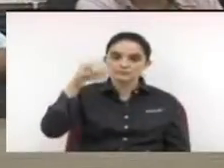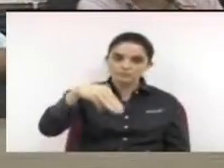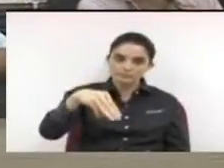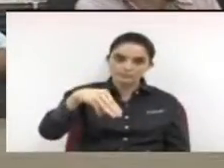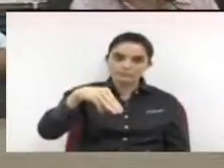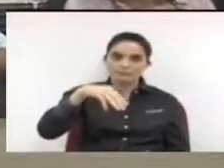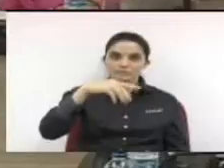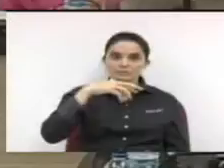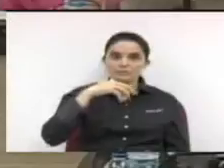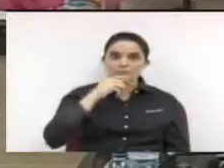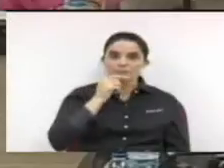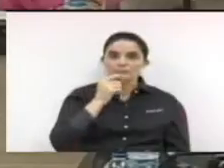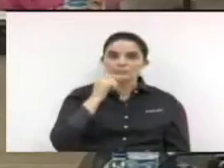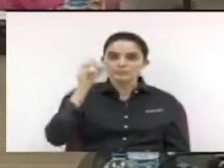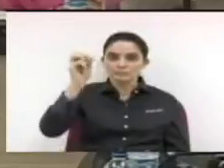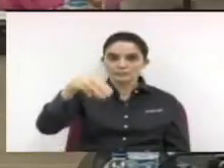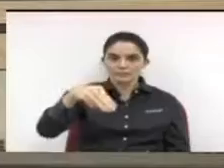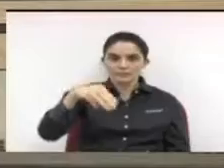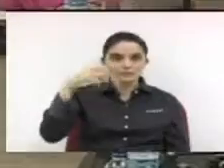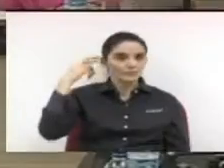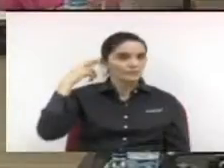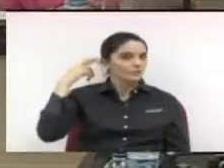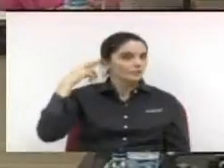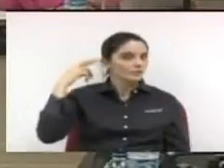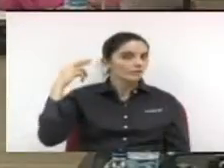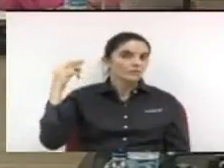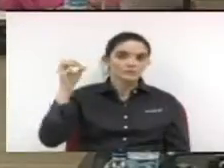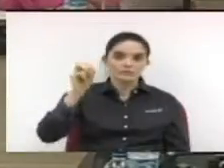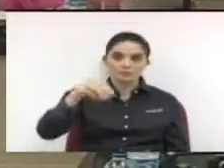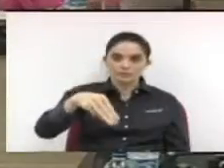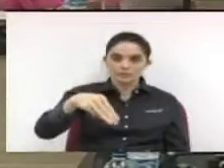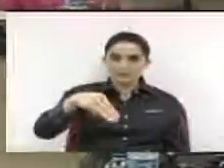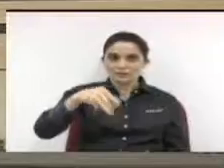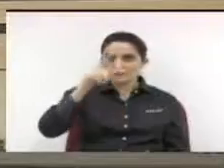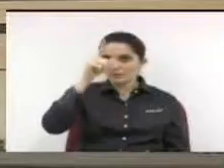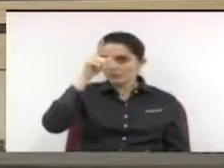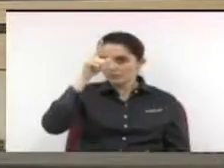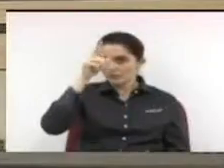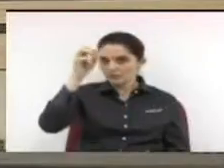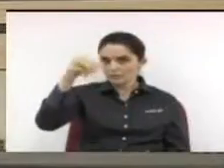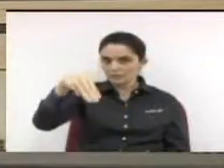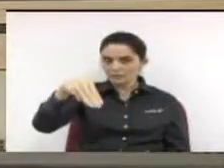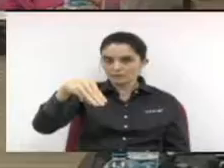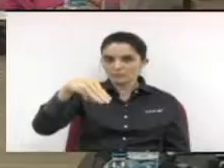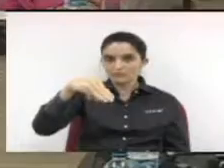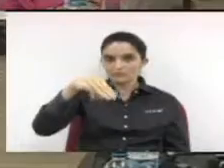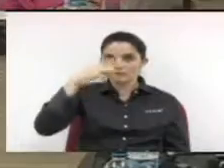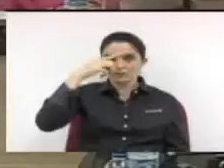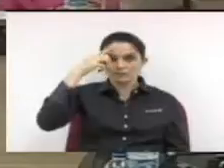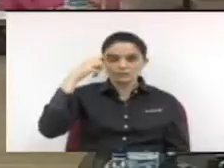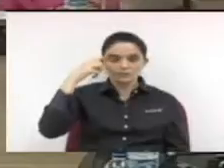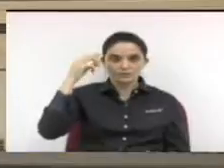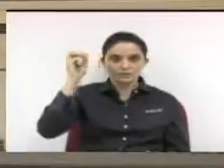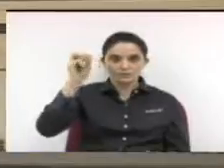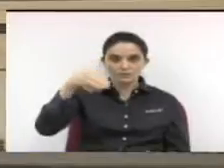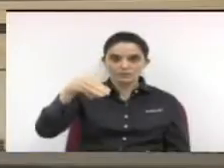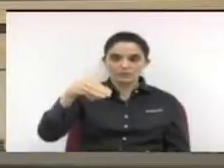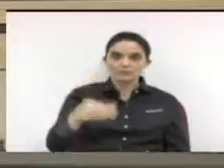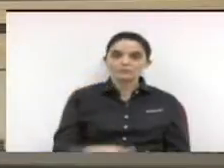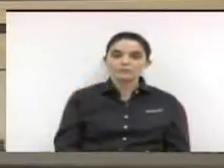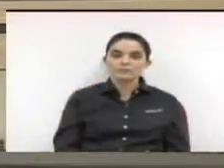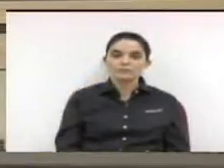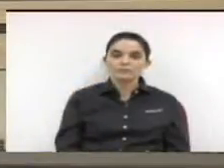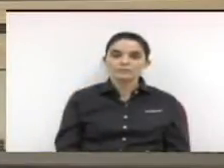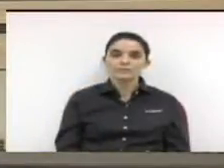da Costa. Sim. Doutor Raul. Sim. Ronei Costa Martins Silva. Sim. Sidney Pascoto. Sim. Wilson Nunes Serqueira.